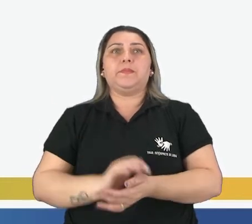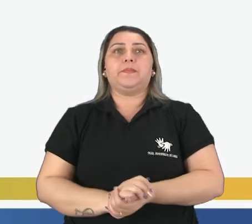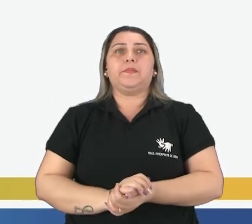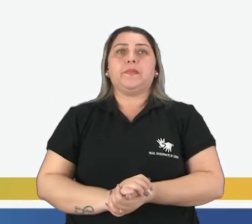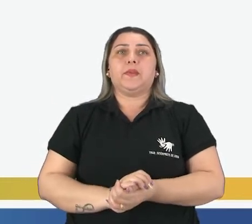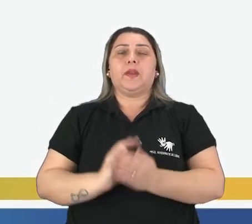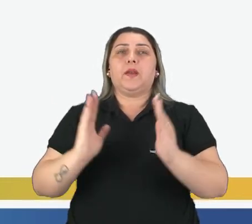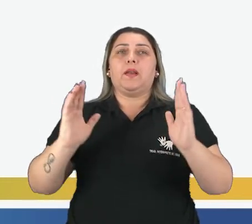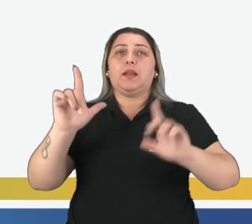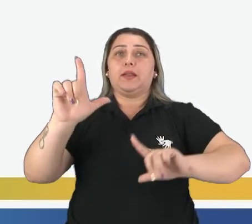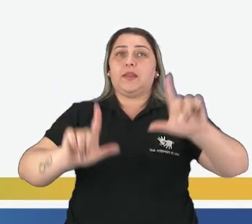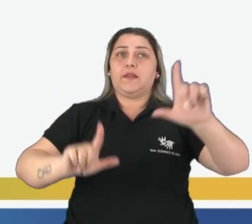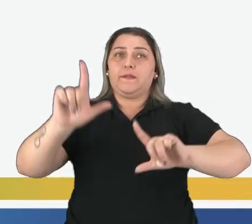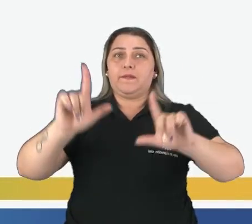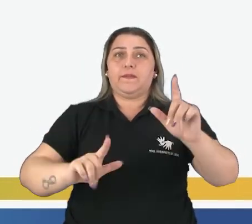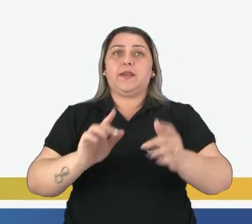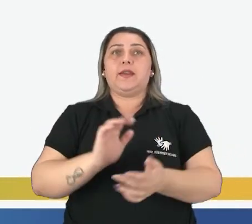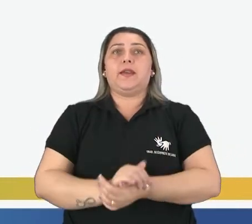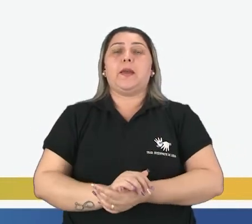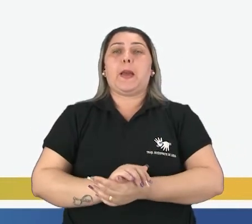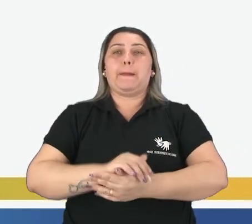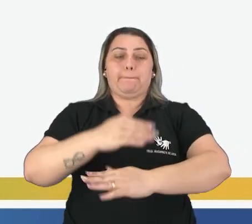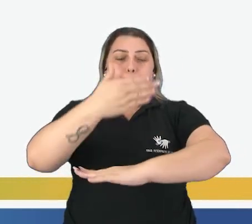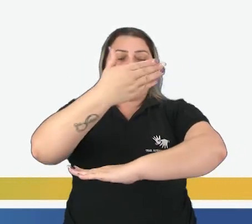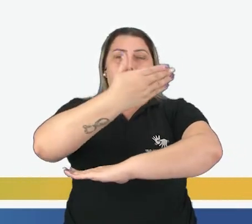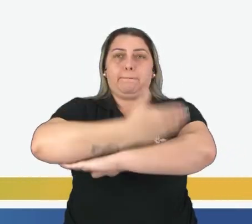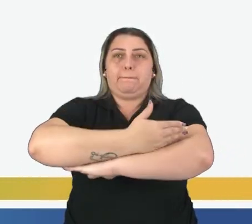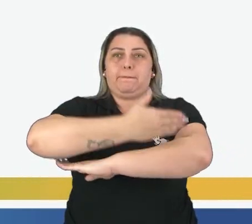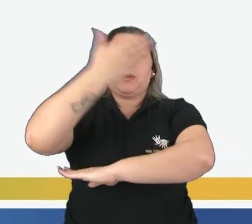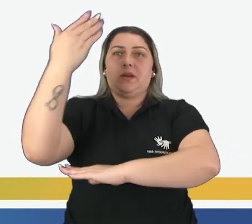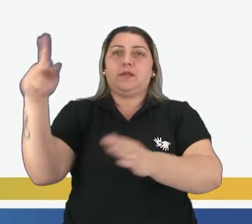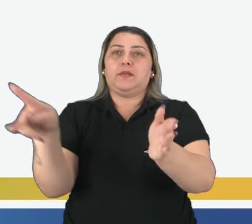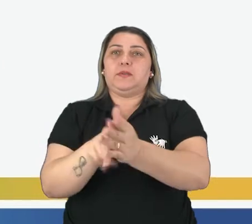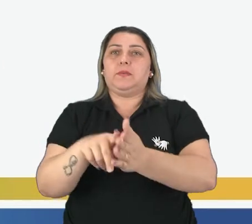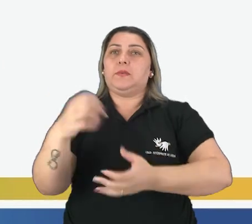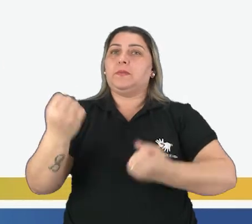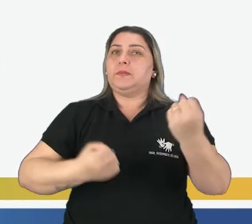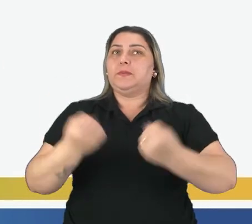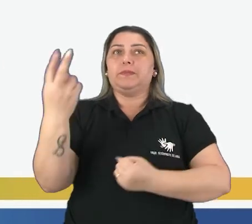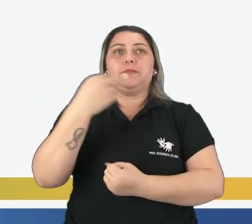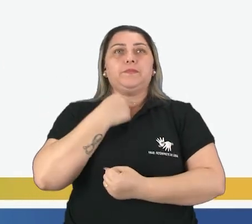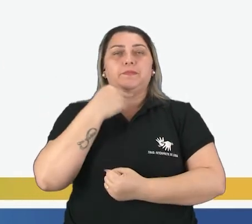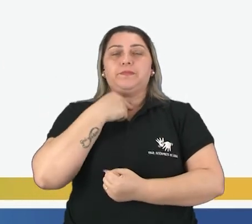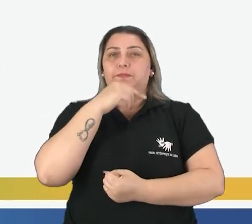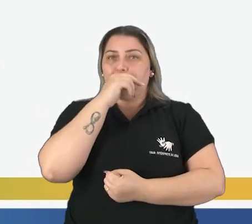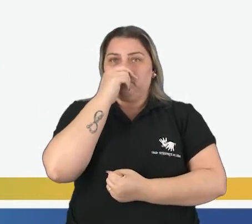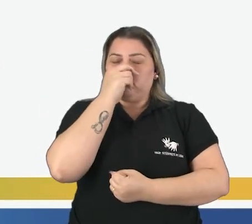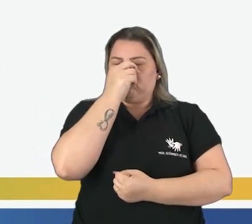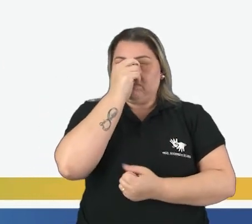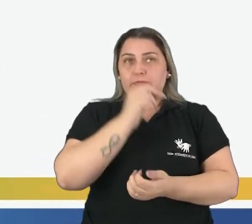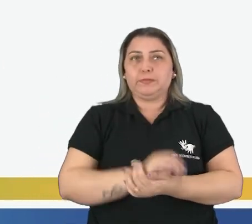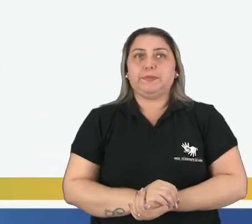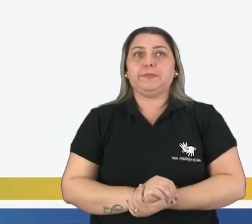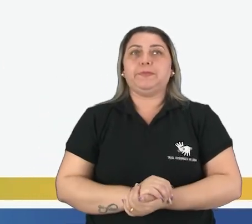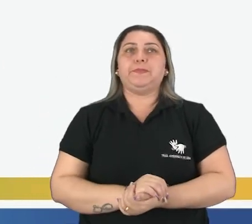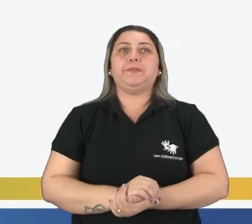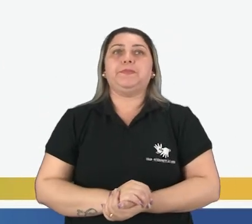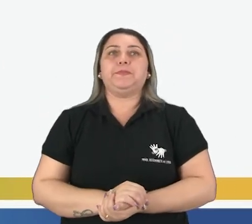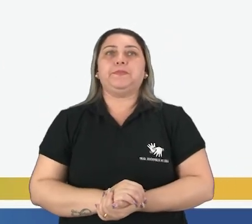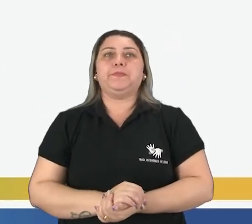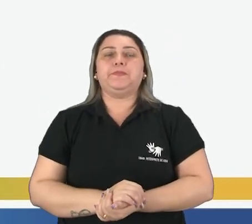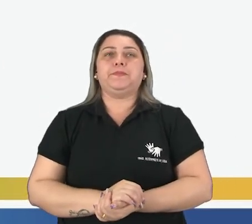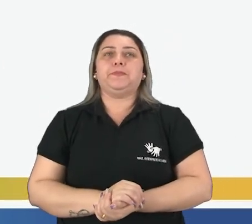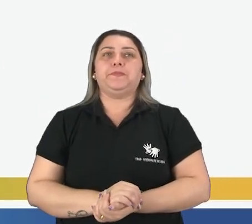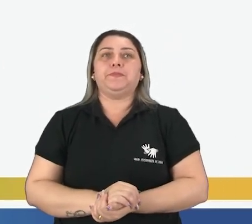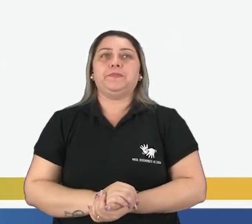ser, porque ele passa por um processo químico, ele tem bastante produtos químicos para que ele chegue naquela consistência. Então, ele não pode ser.